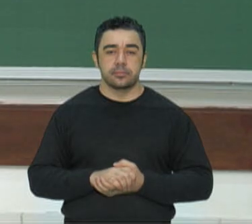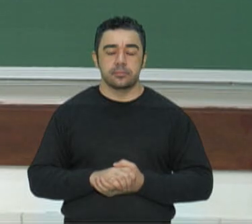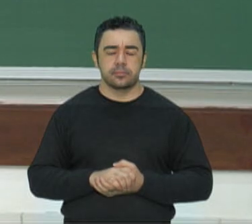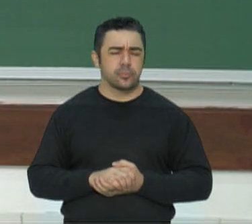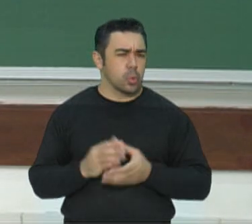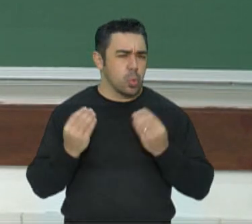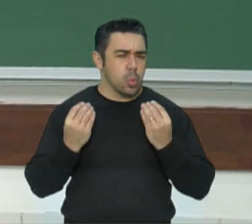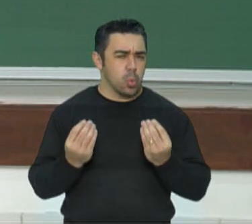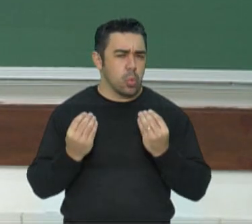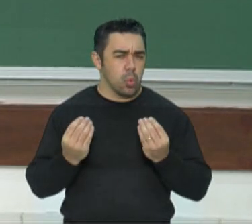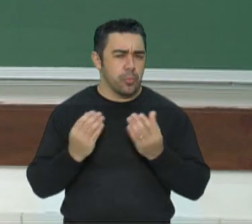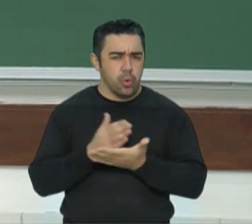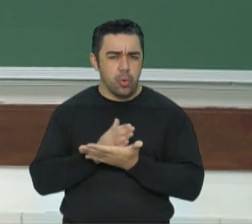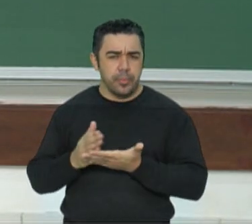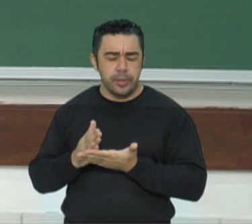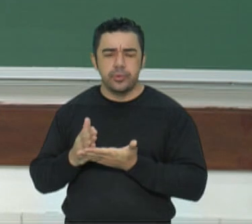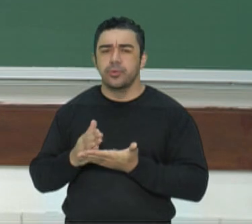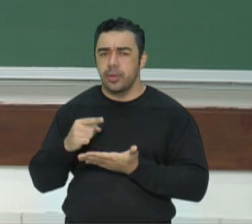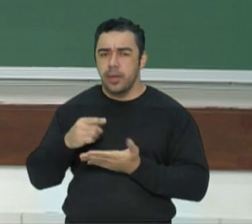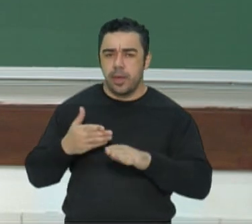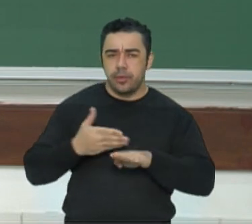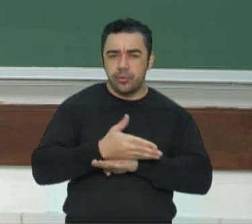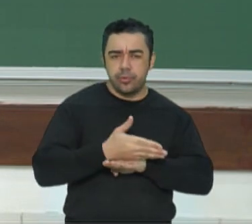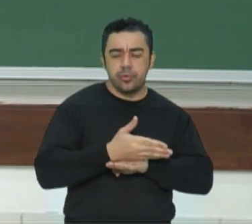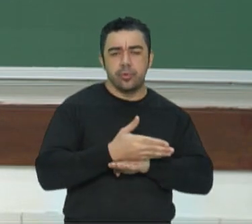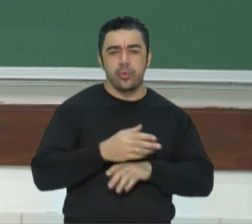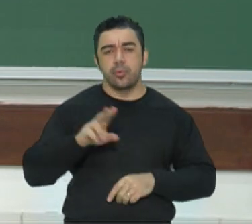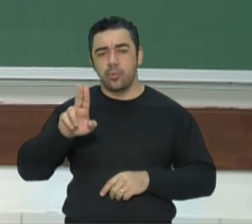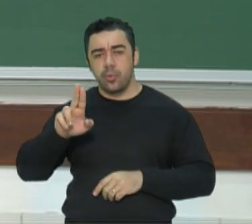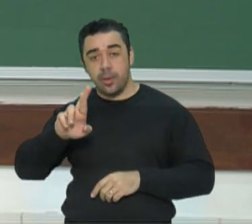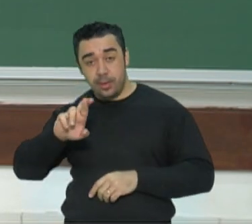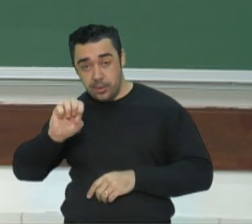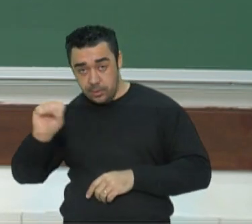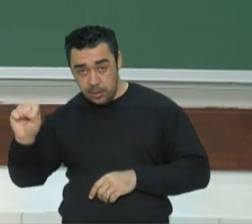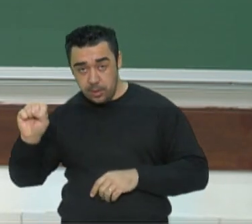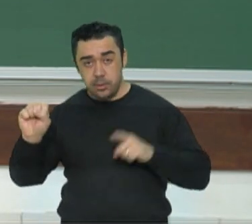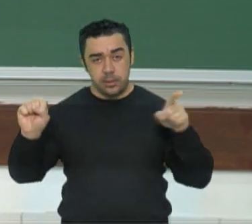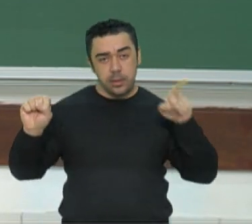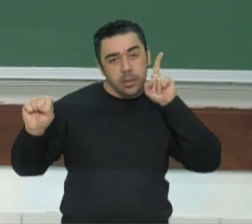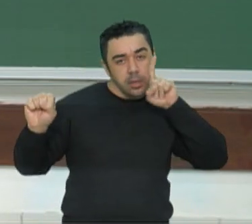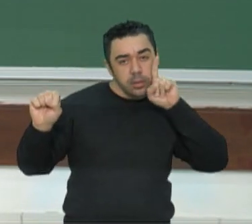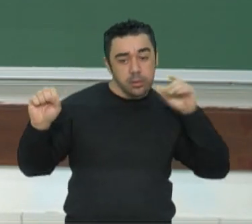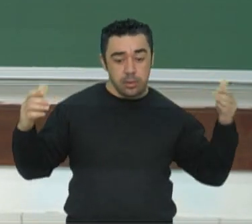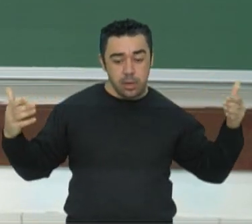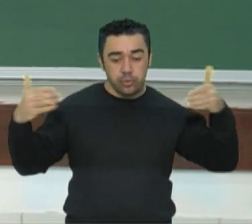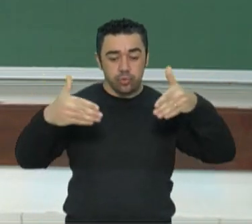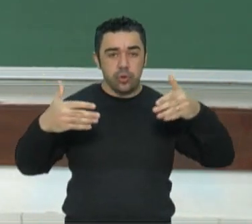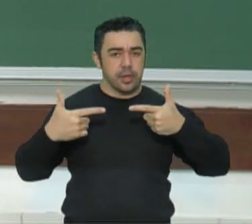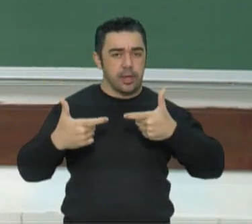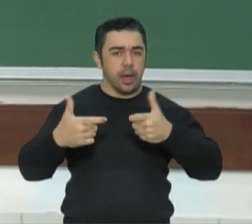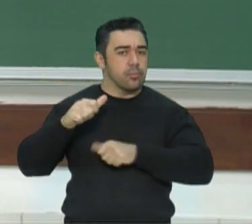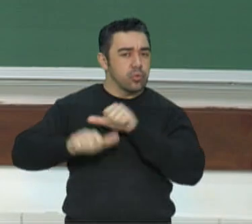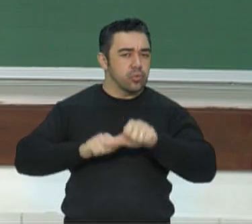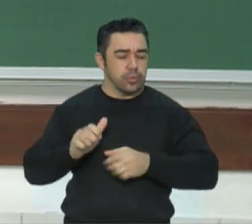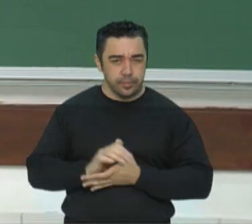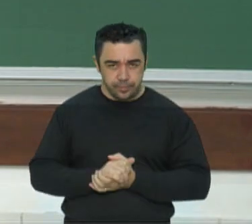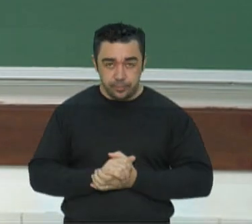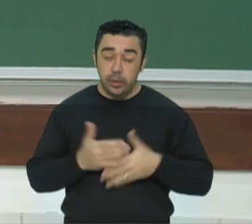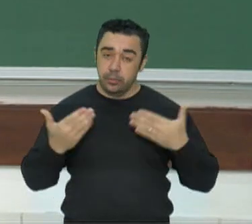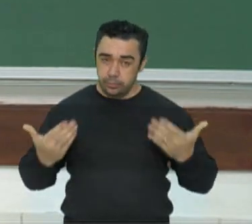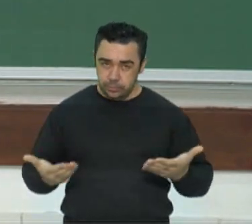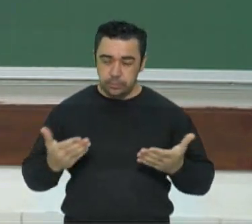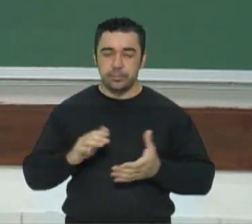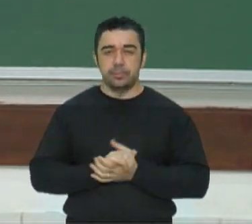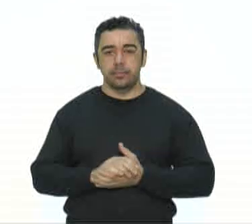Como que a entrada desses dois países, União Soviética e Estados Unidos, modificou o contexto da guerra? Ora, com a entrada